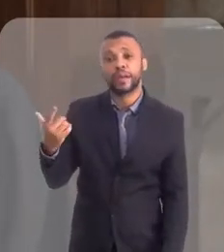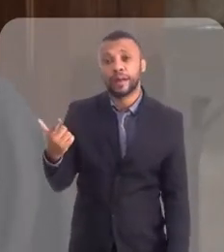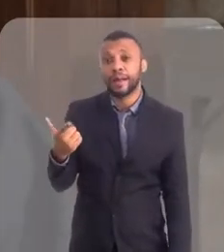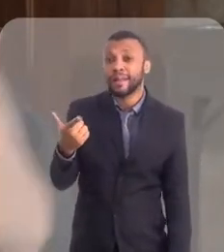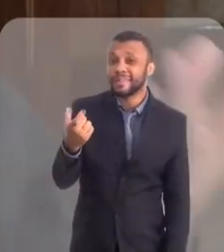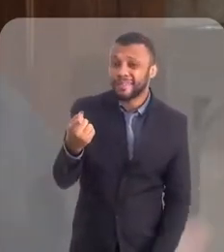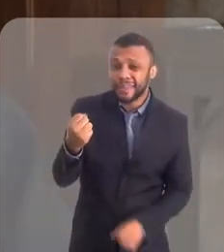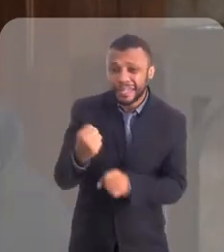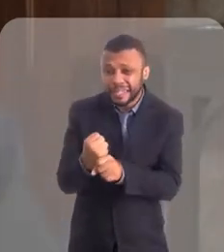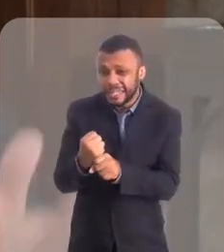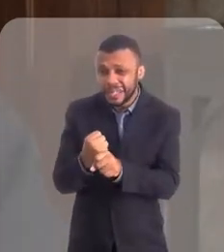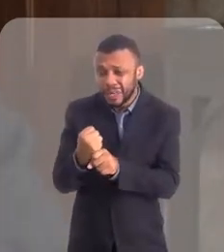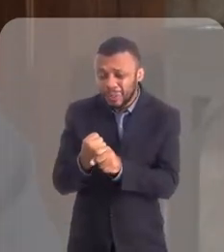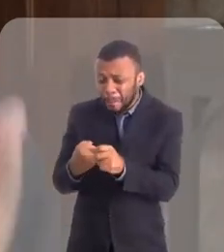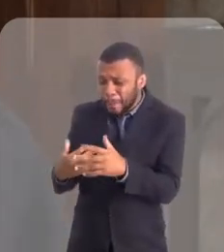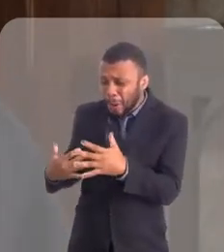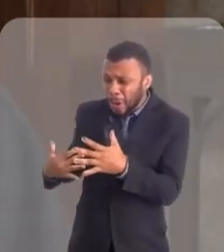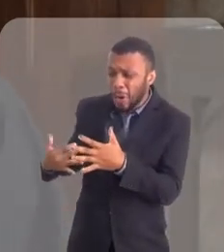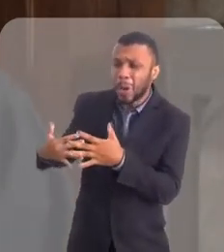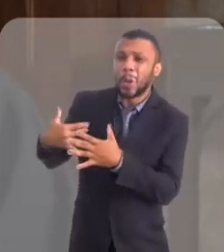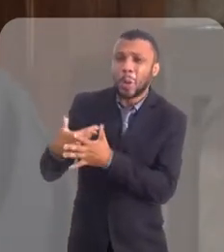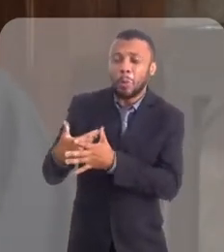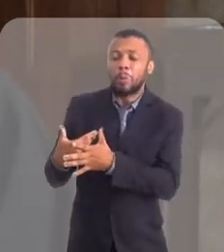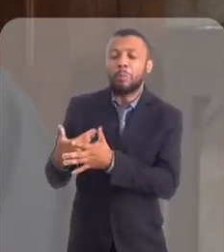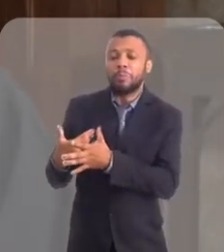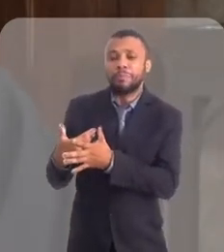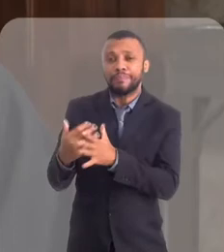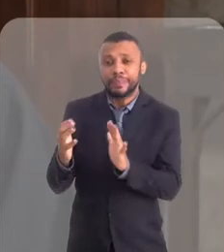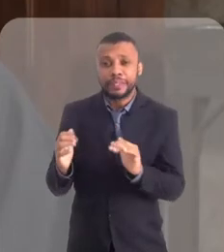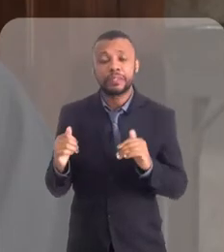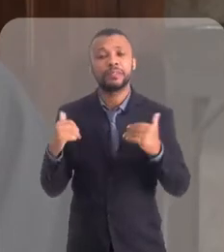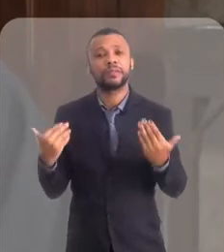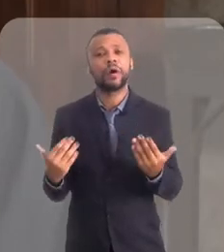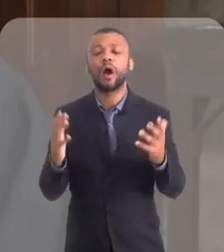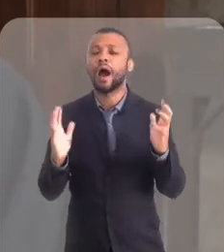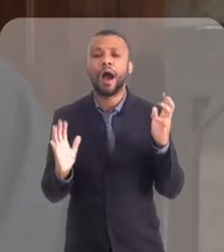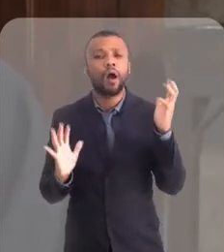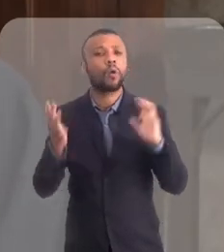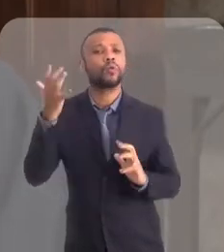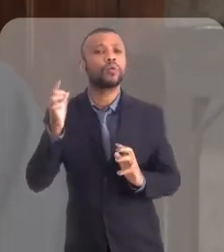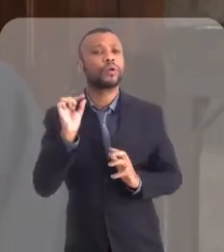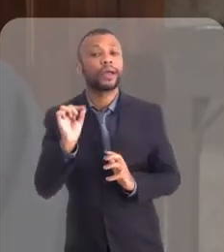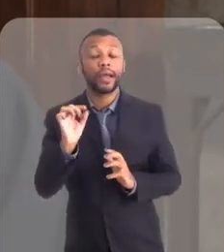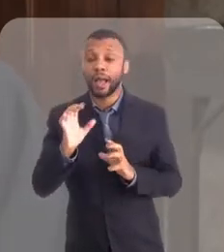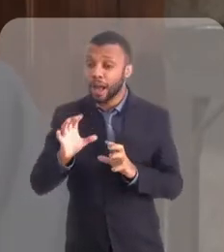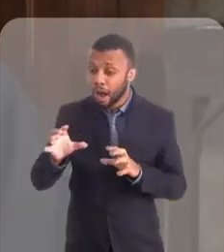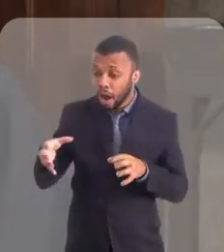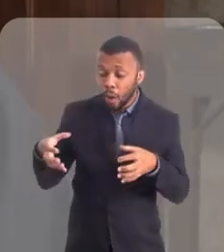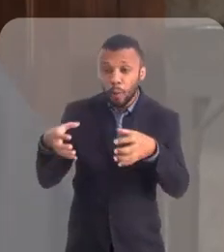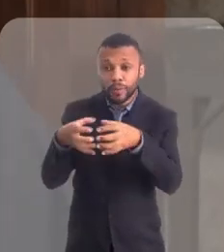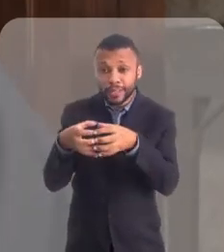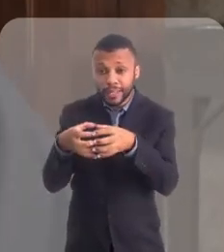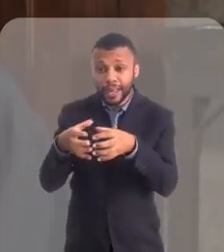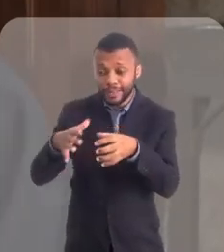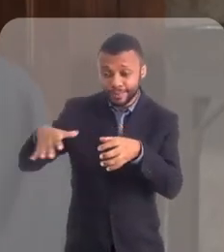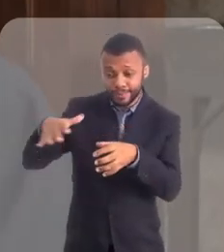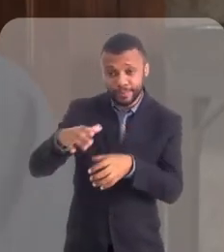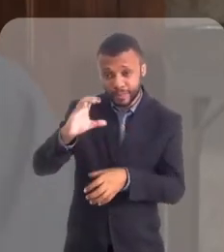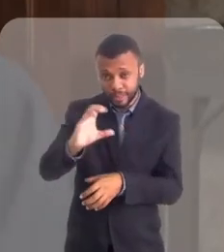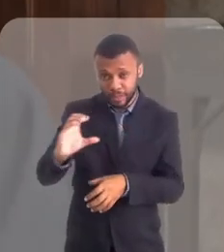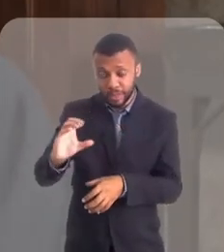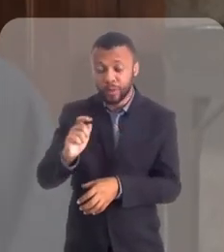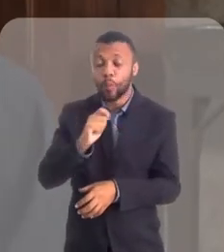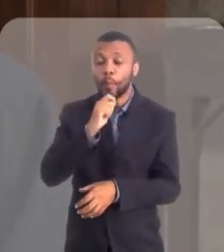duas décadas. Batizou, casou, crismou tantas pessoas. Então, o que aconteceu? A comunidade ficou quase um ano sem padre.